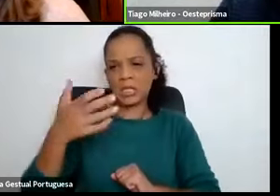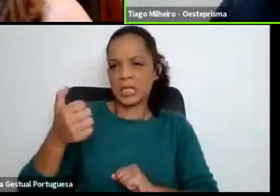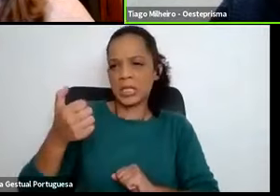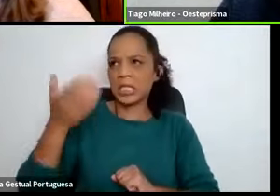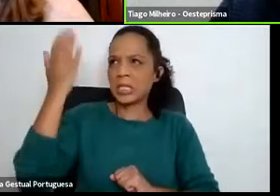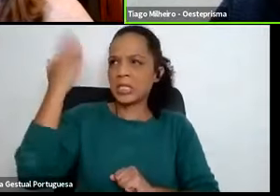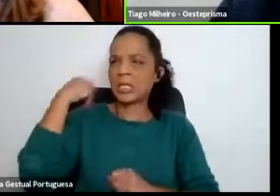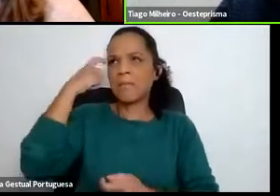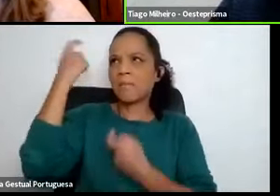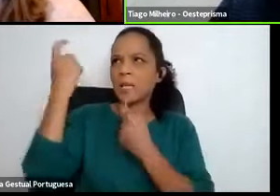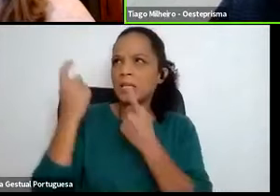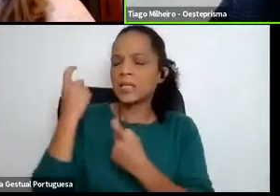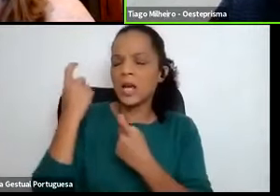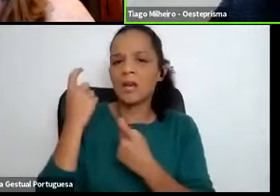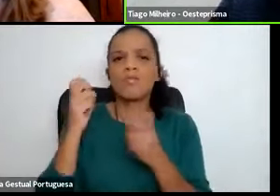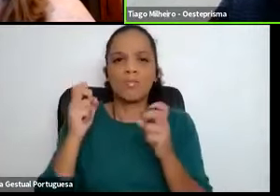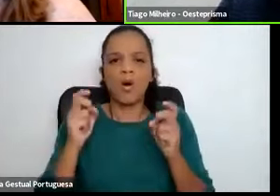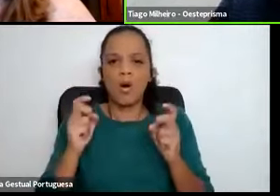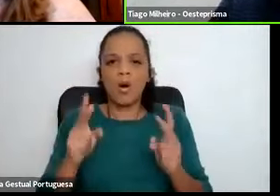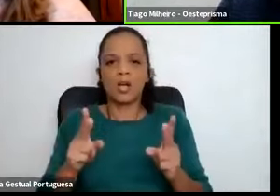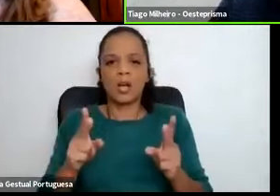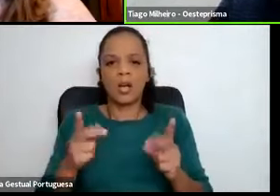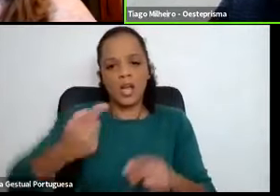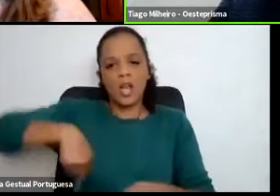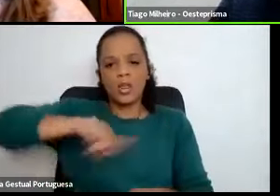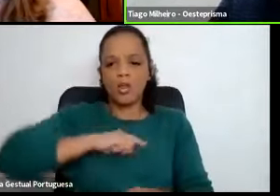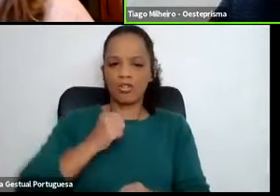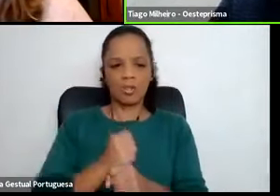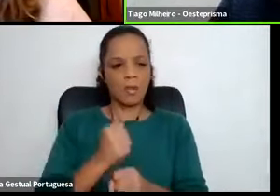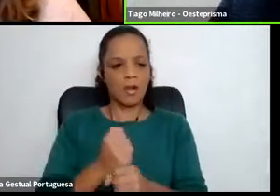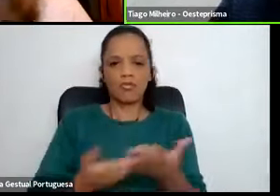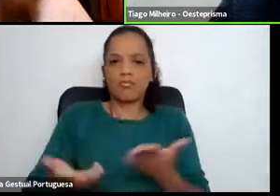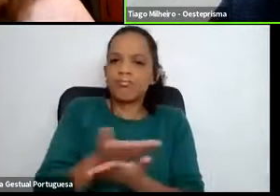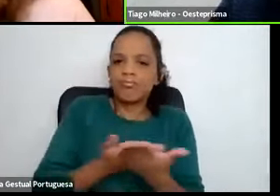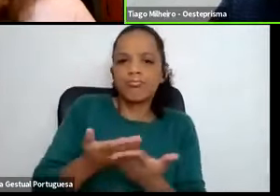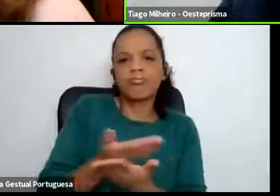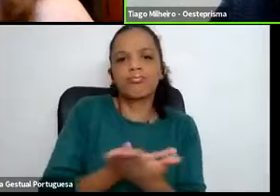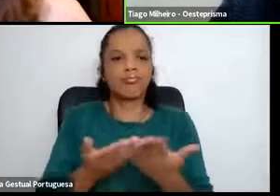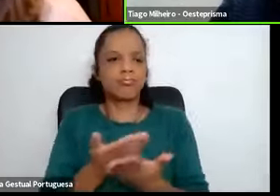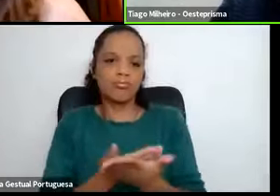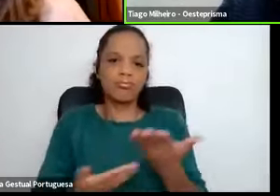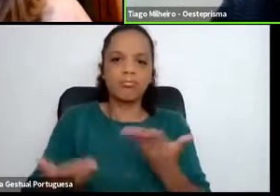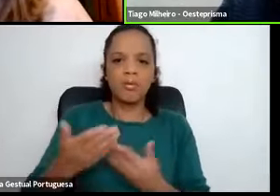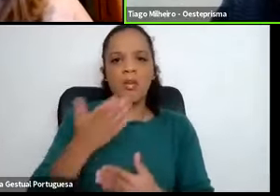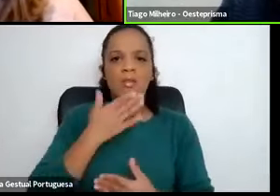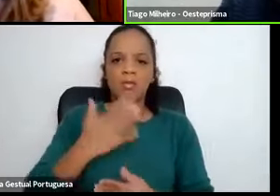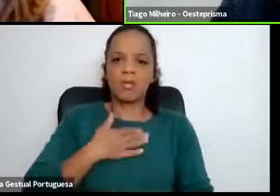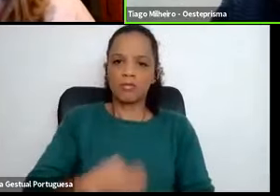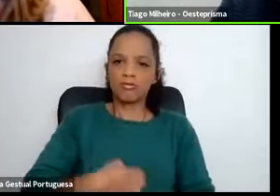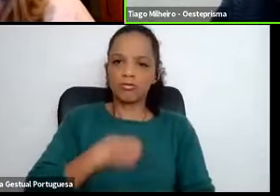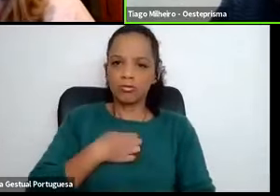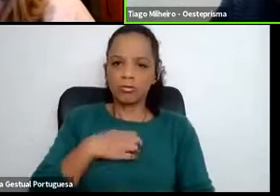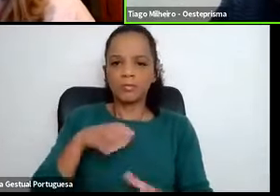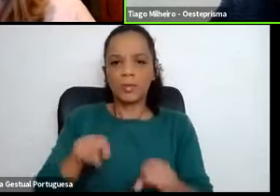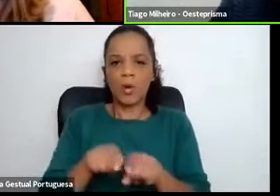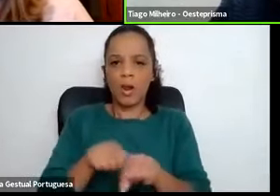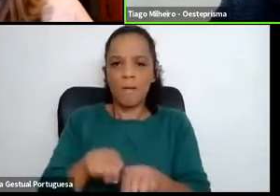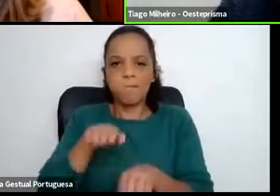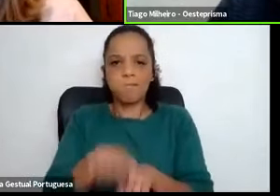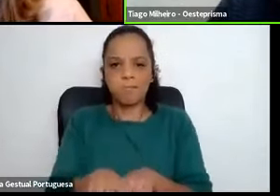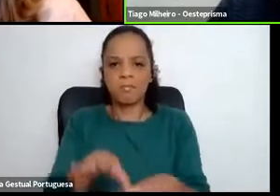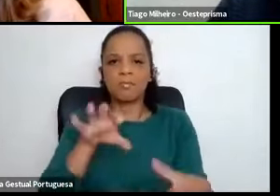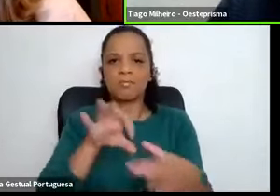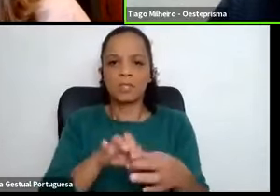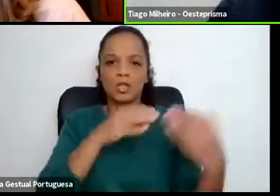temos 15 anos no mercado, acho que faz sentido darmos um passo um pouco mais em frente, diz respeito à responsabilidade social da empresa.